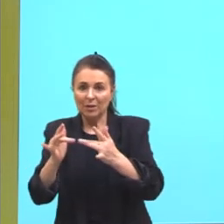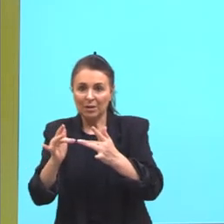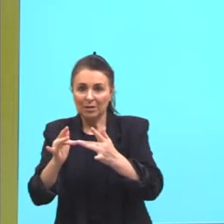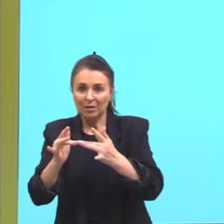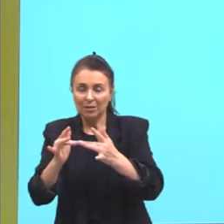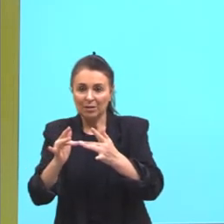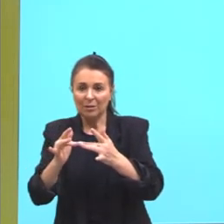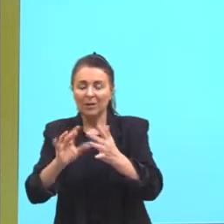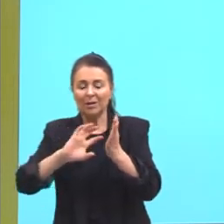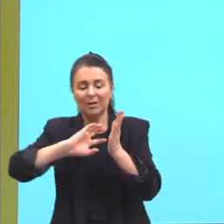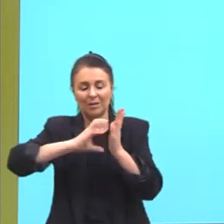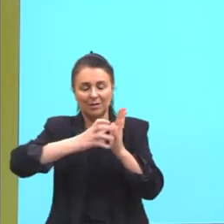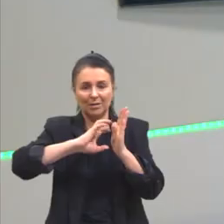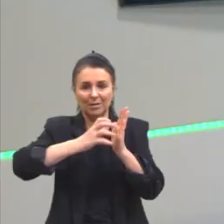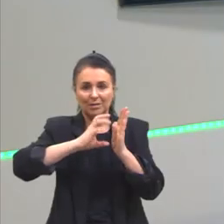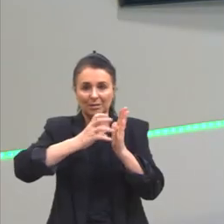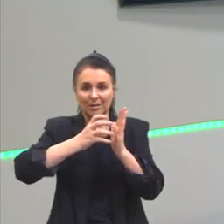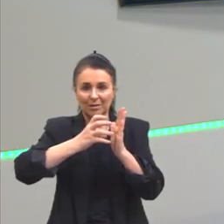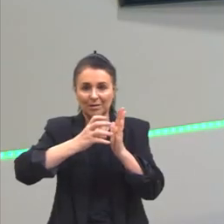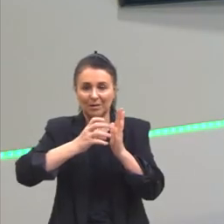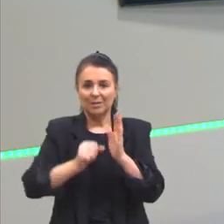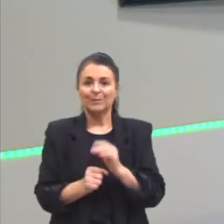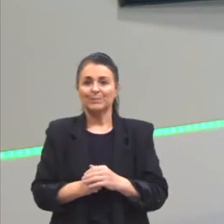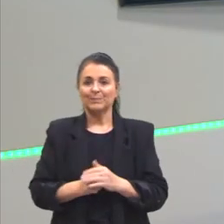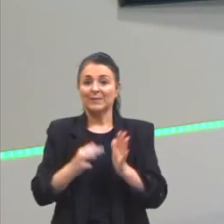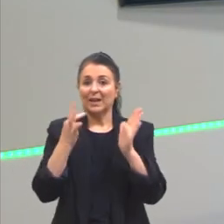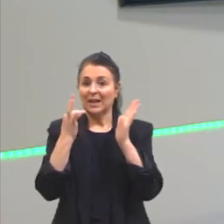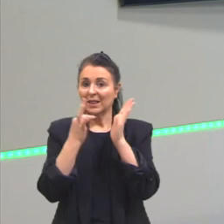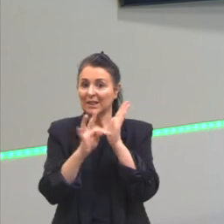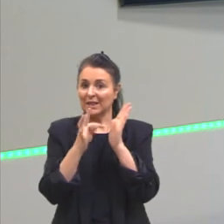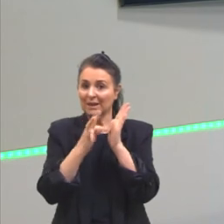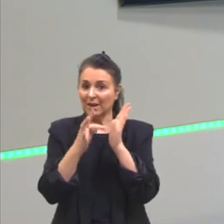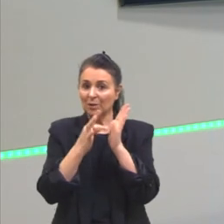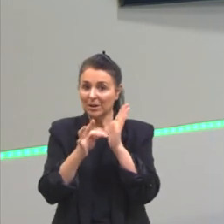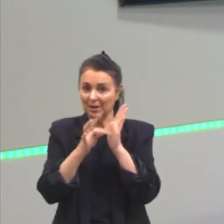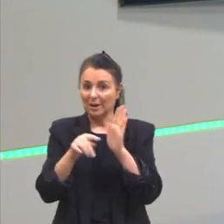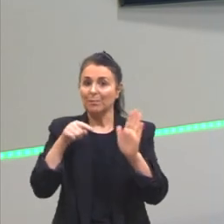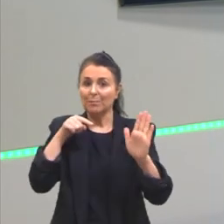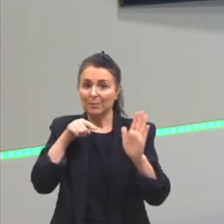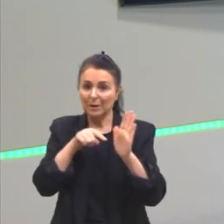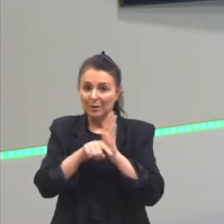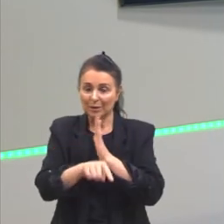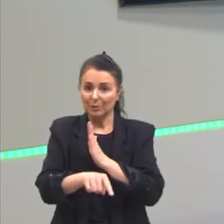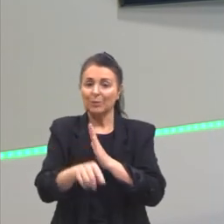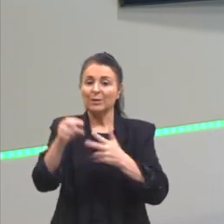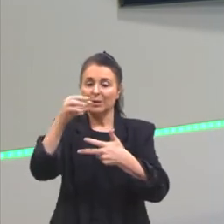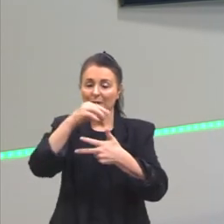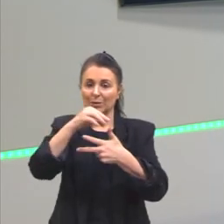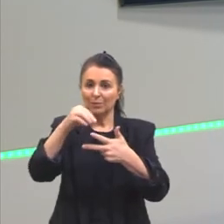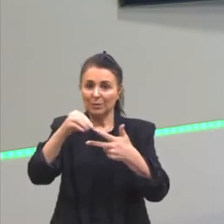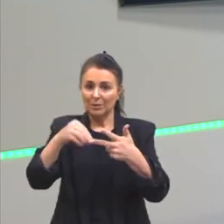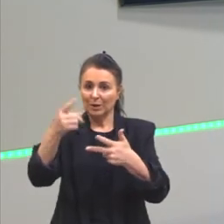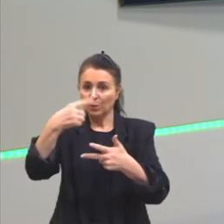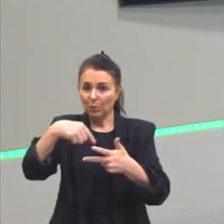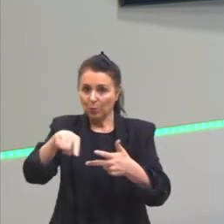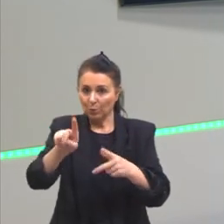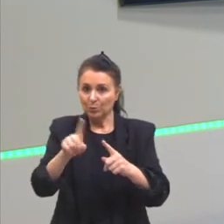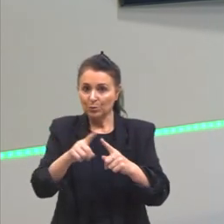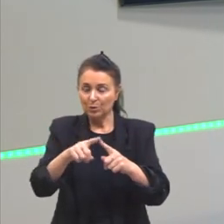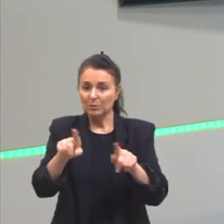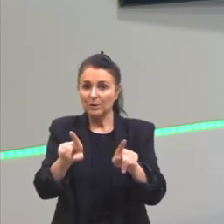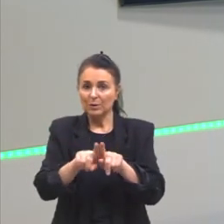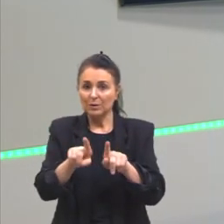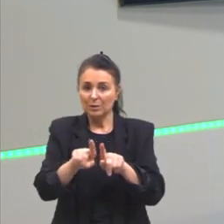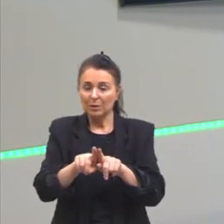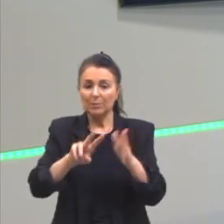catalisadores. É a teoria que foi cobrada nessa questão. Outro tipo de questão que também pode cair